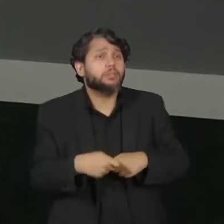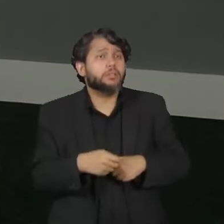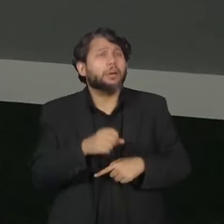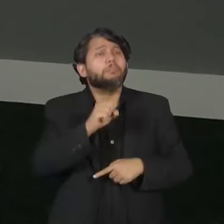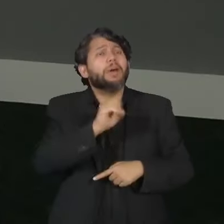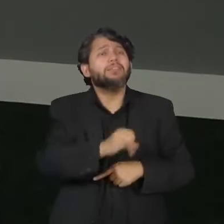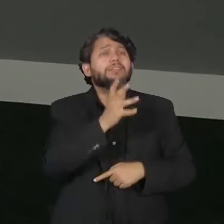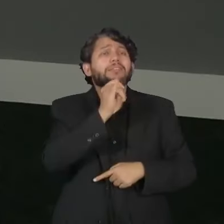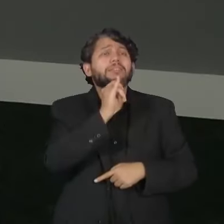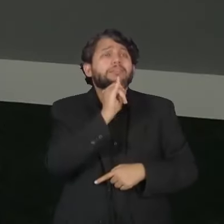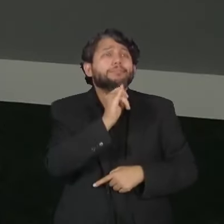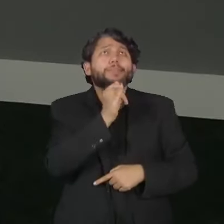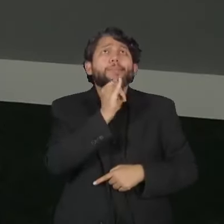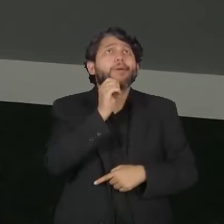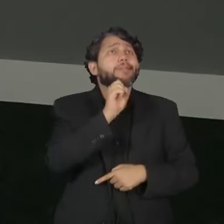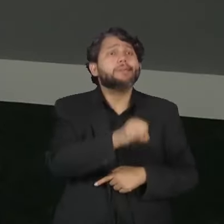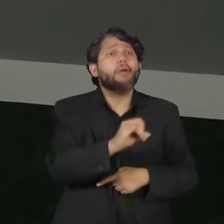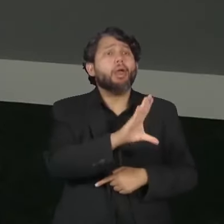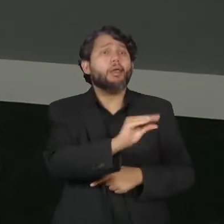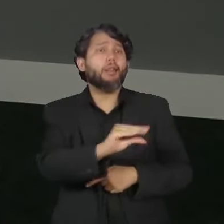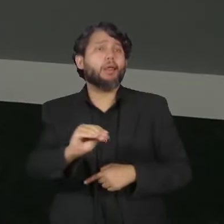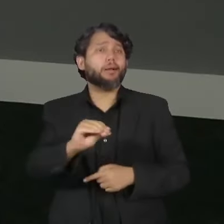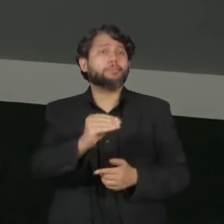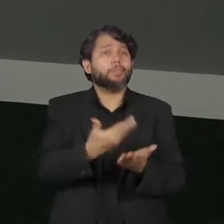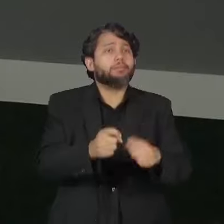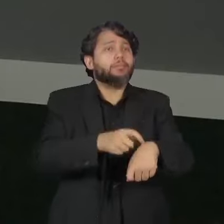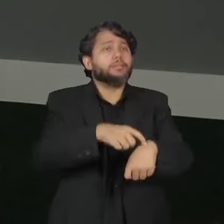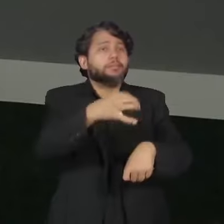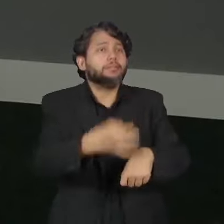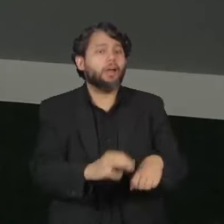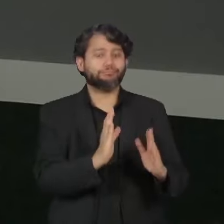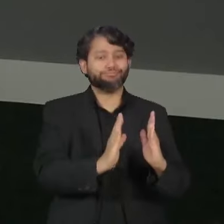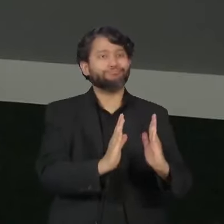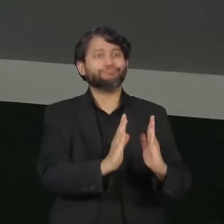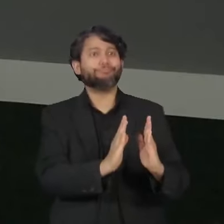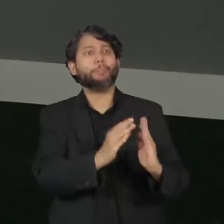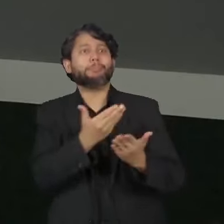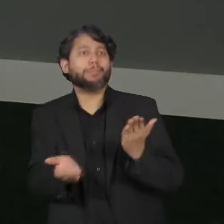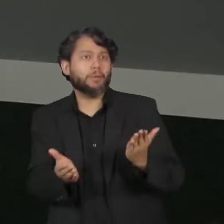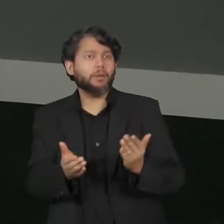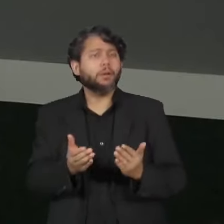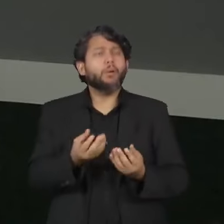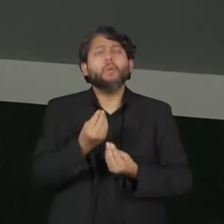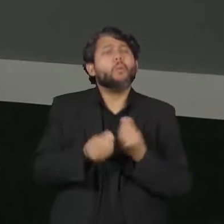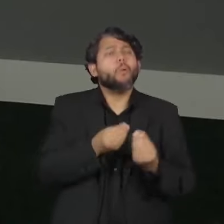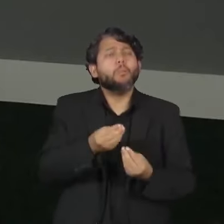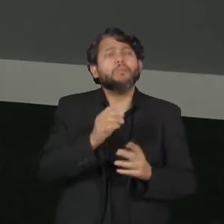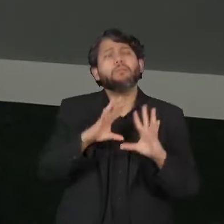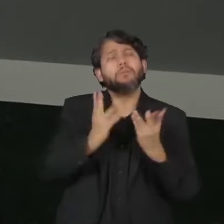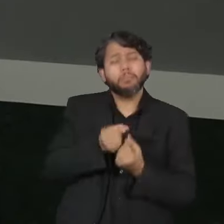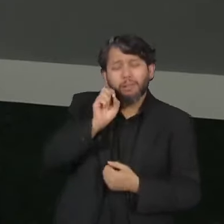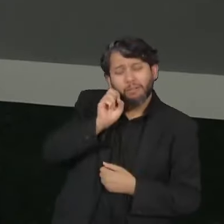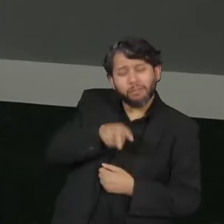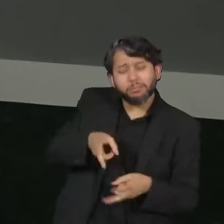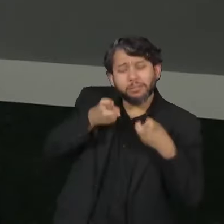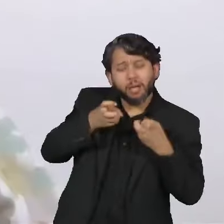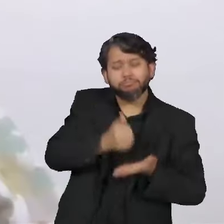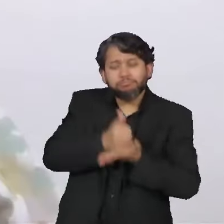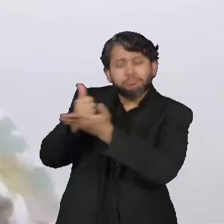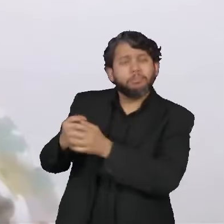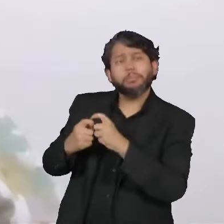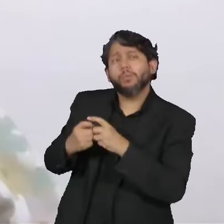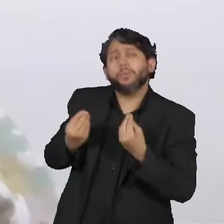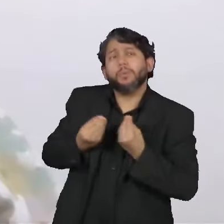naquele momento, como é que é possível perceber isso? Quando é hora de procurar o médico? Como fazer esse diagnóstico?